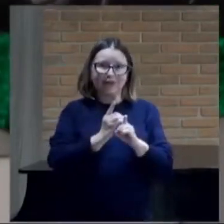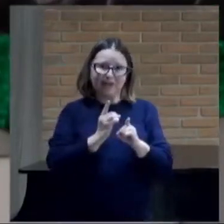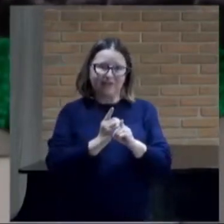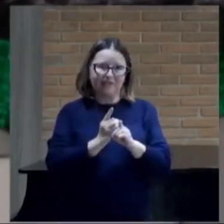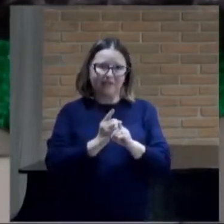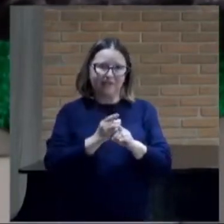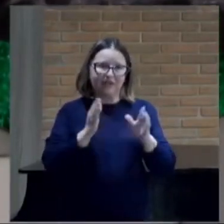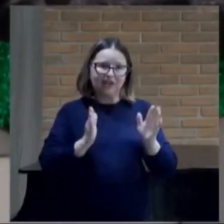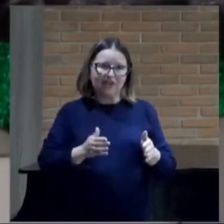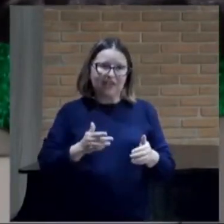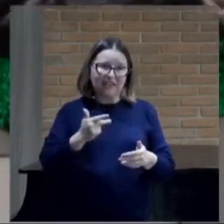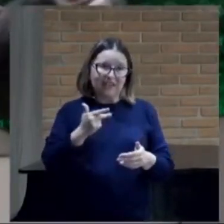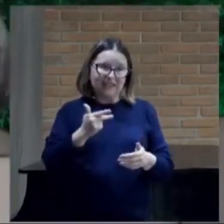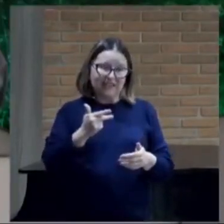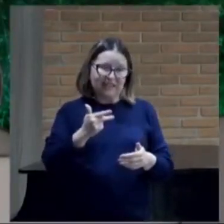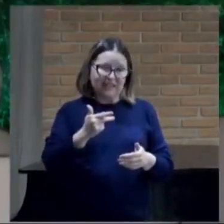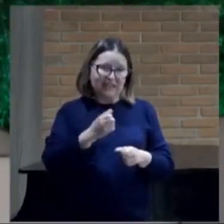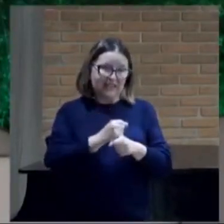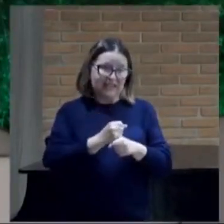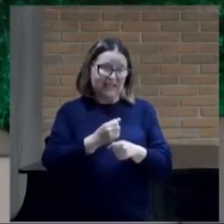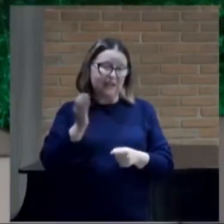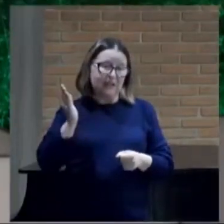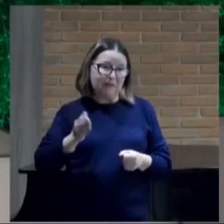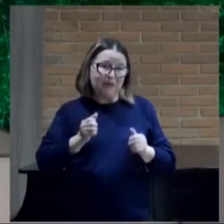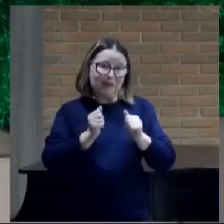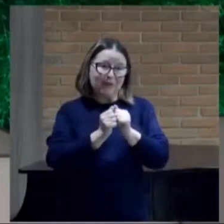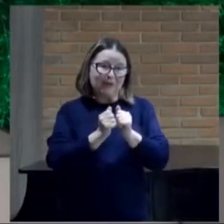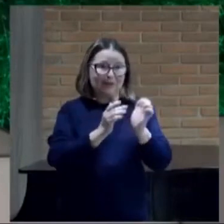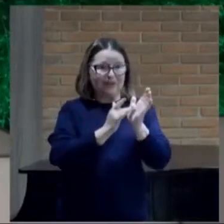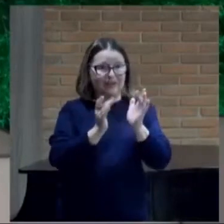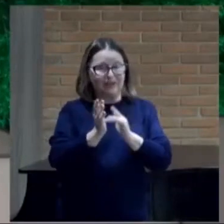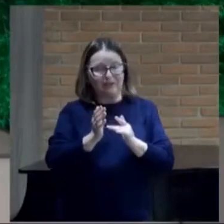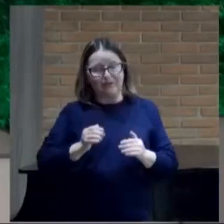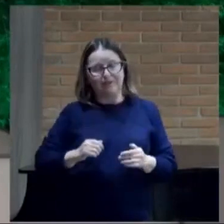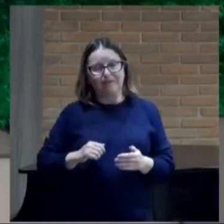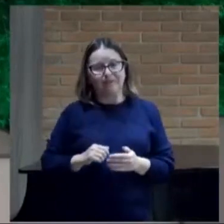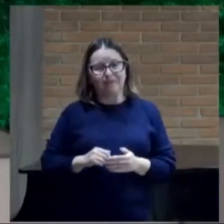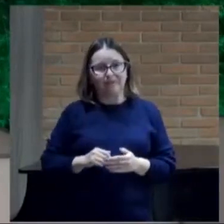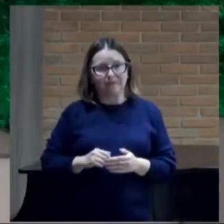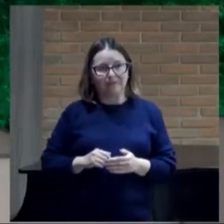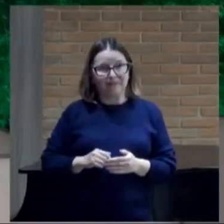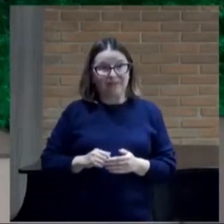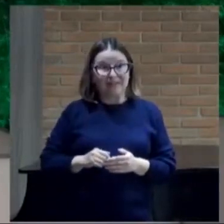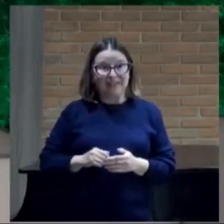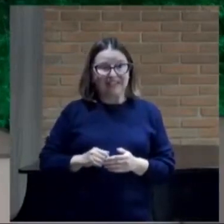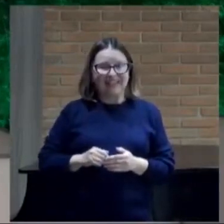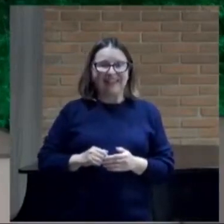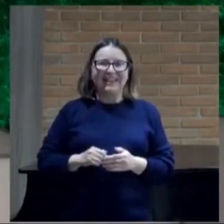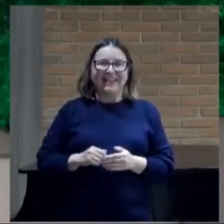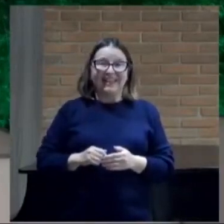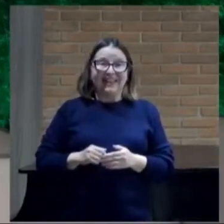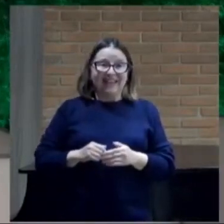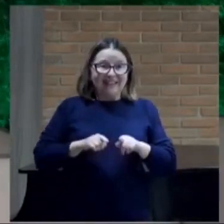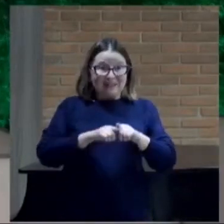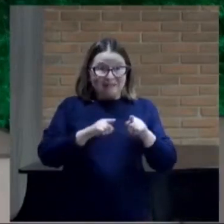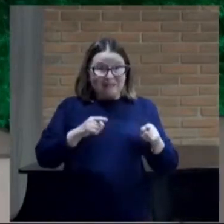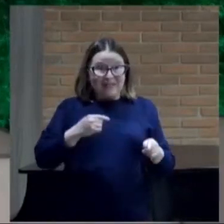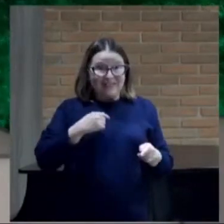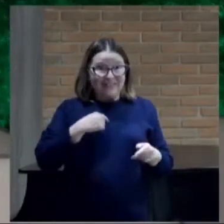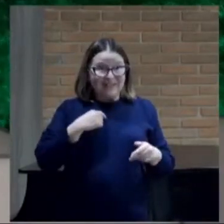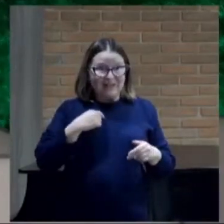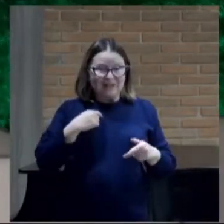anos e meio com ele Eu disse Eu tenho que contar muita coisa Mas o que eu vou contar Vocês não podem